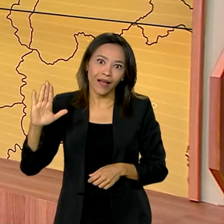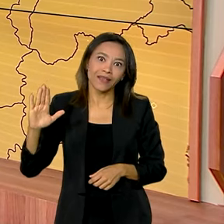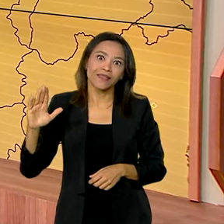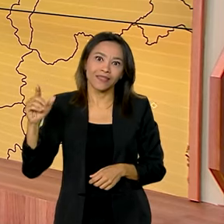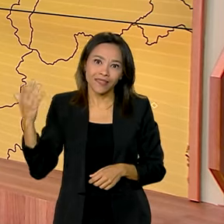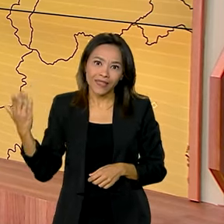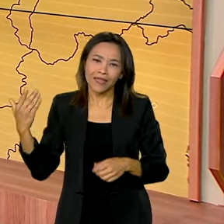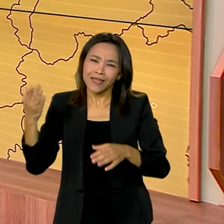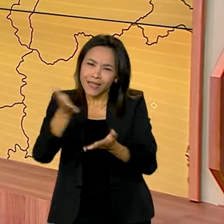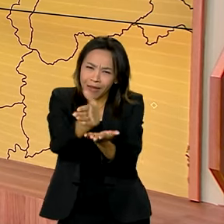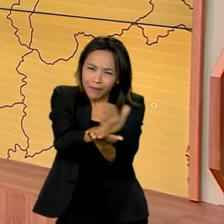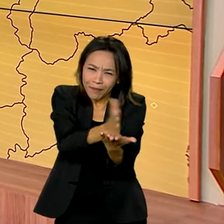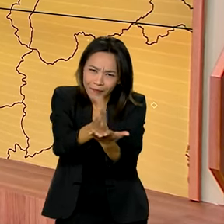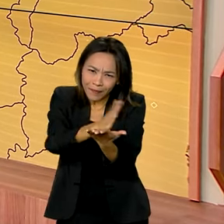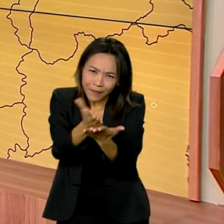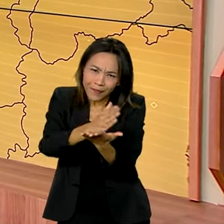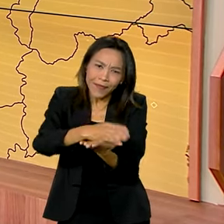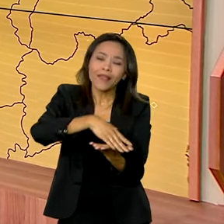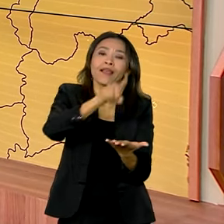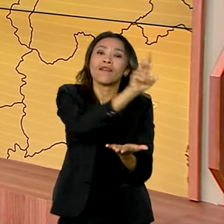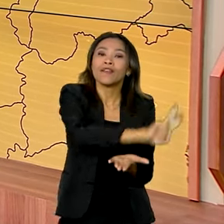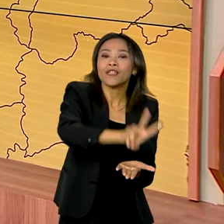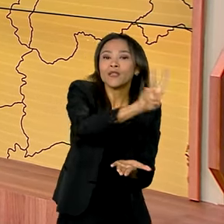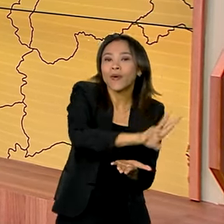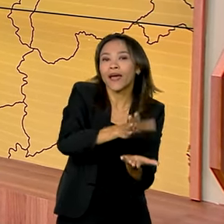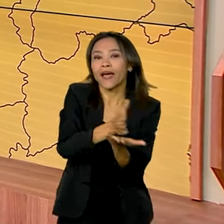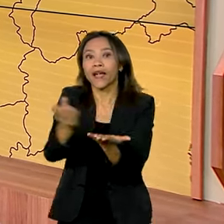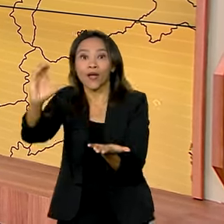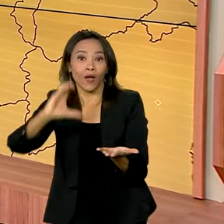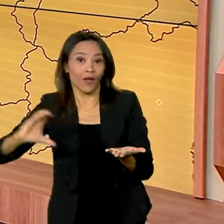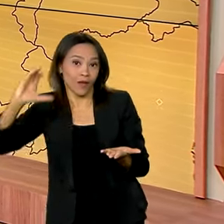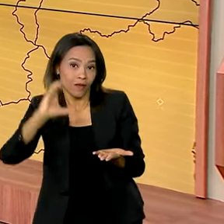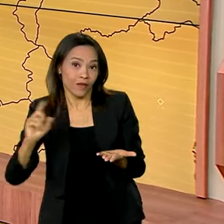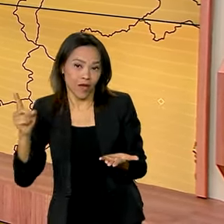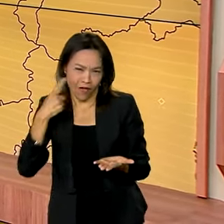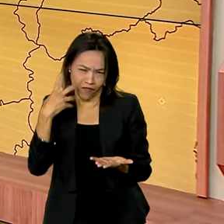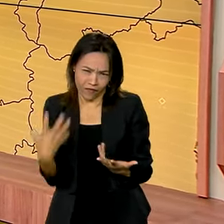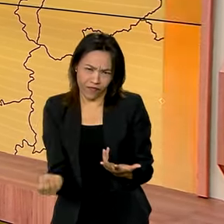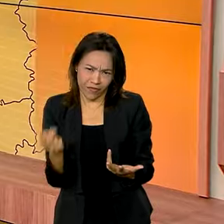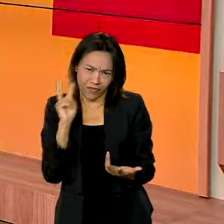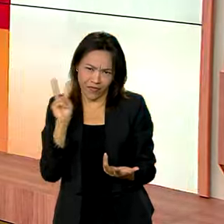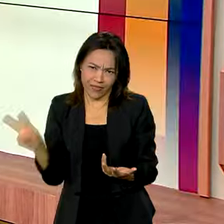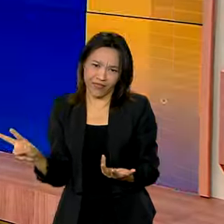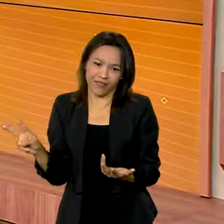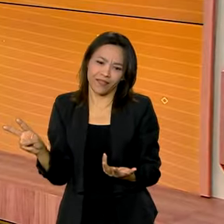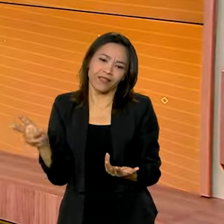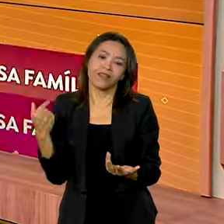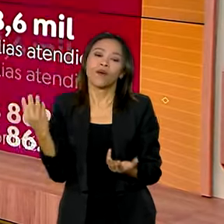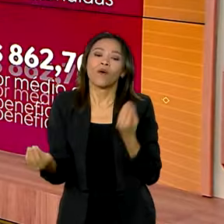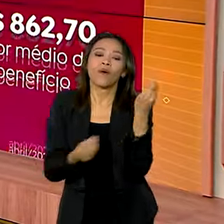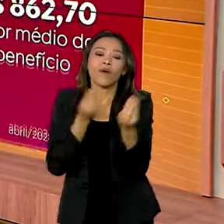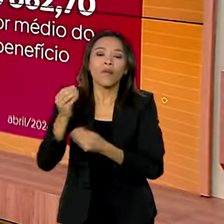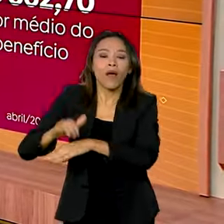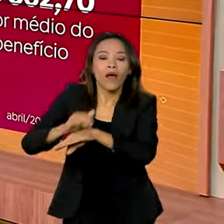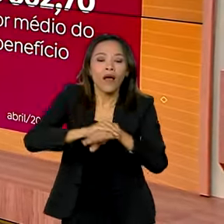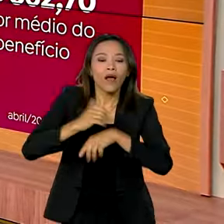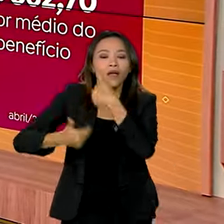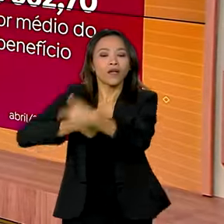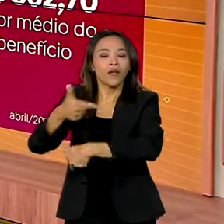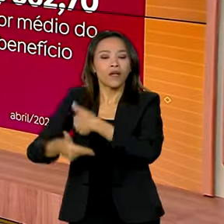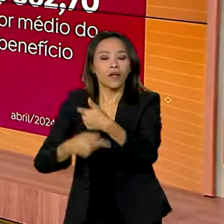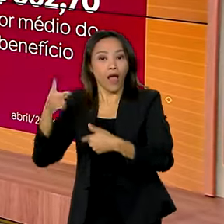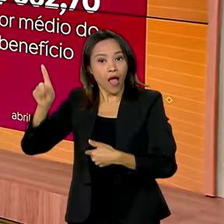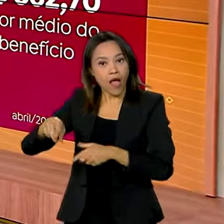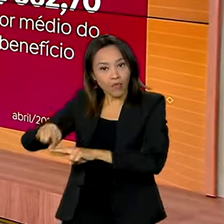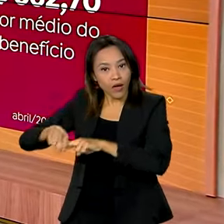Venezuela. Isso são dados do censo do IBGE de 2022. Vamos dar uma olhada, então, nas ações do governo federal? Por meio do